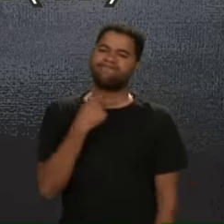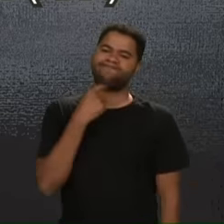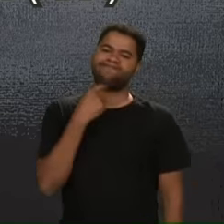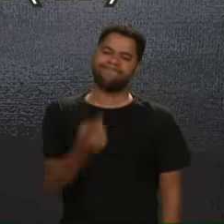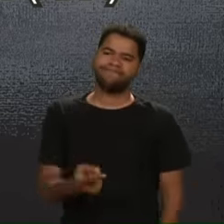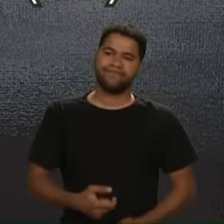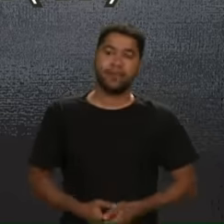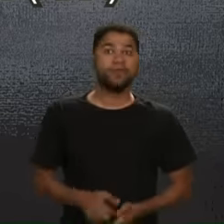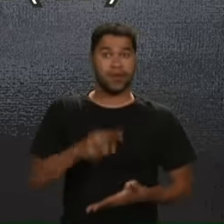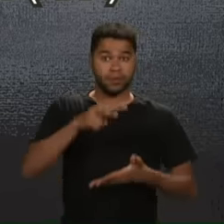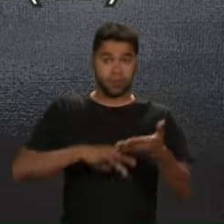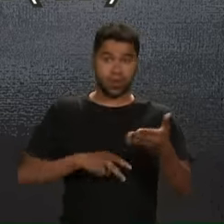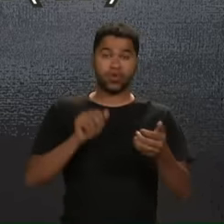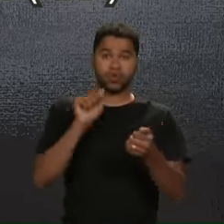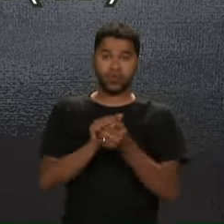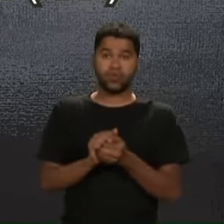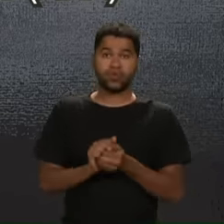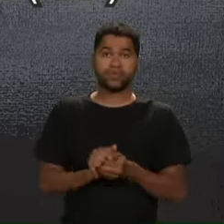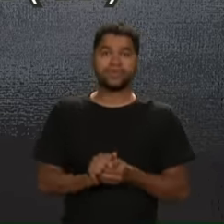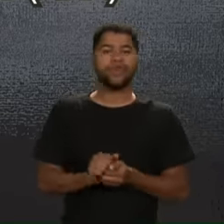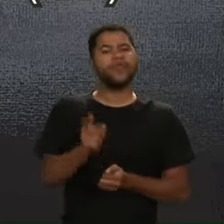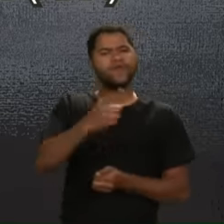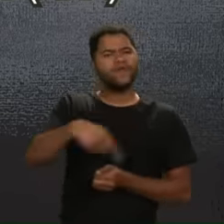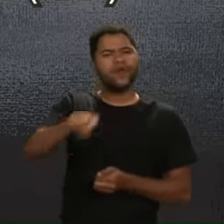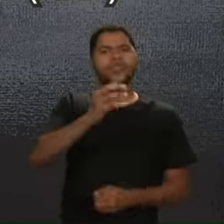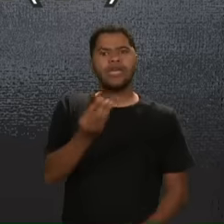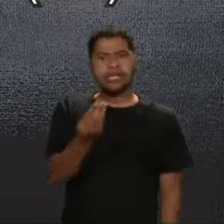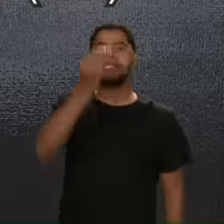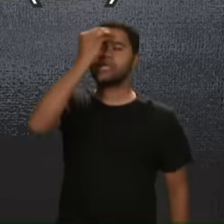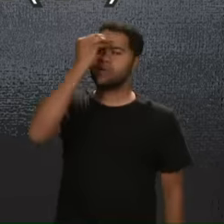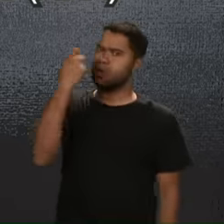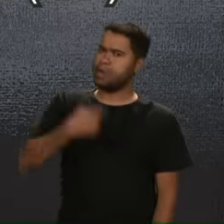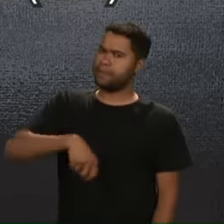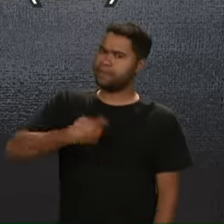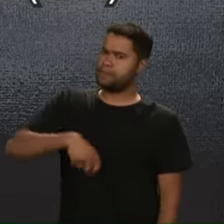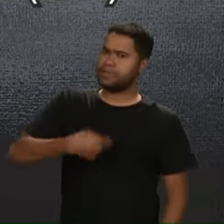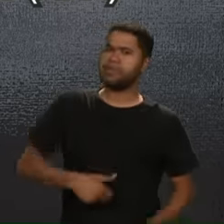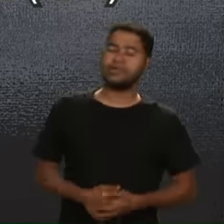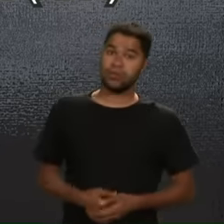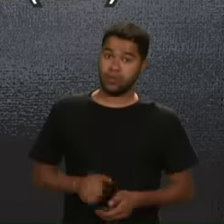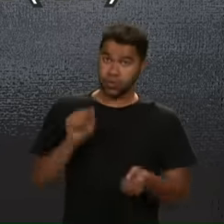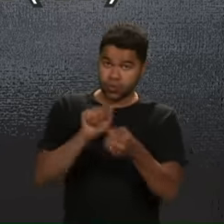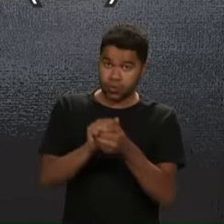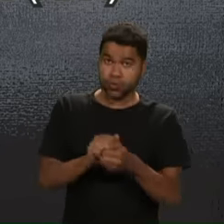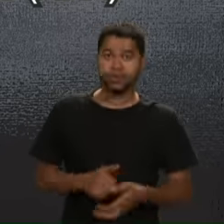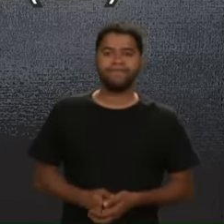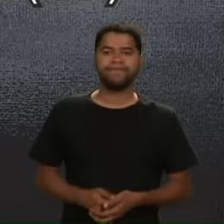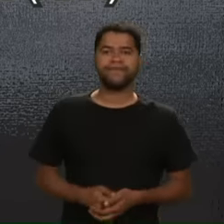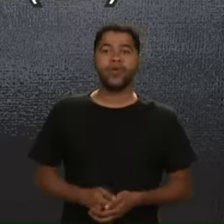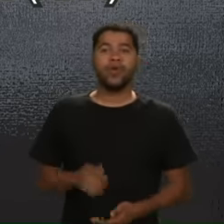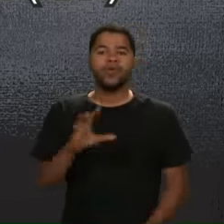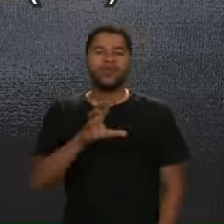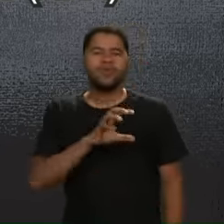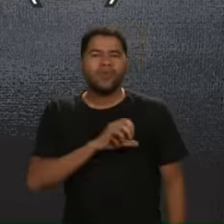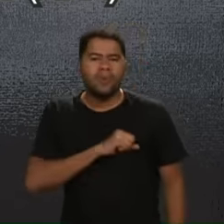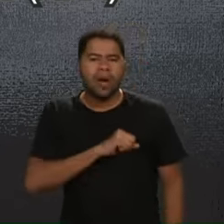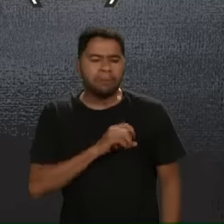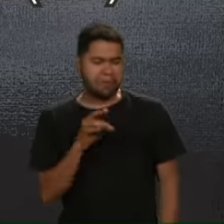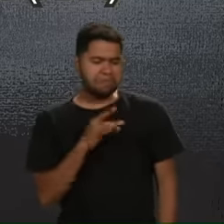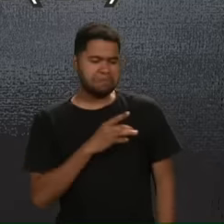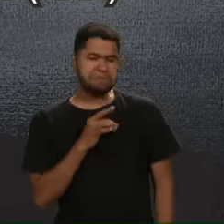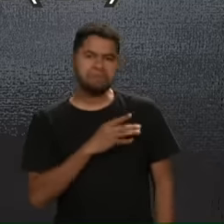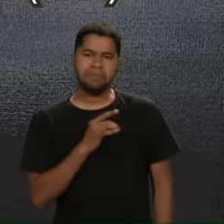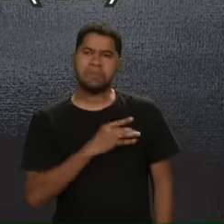Vamos ler junto isso Porque você tem que decorar esses versos Vamos falar juntos No amor